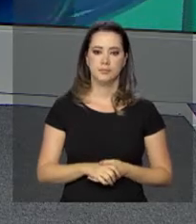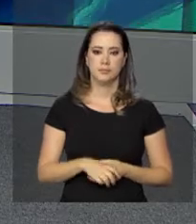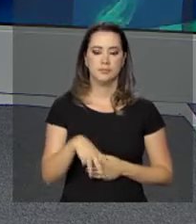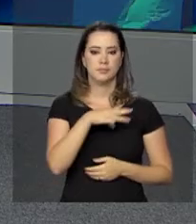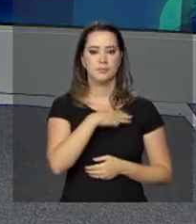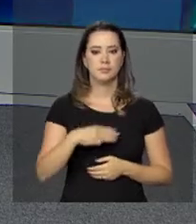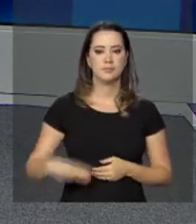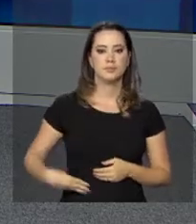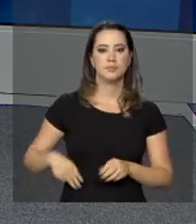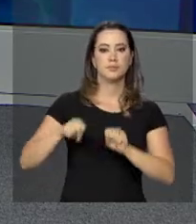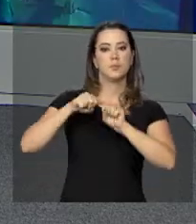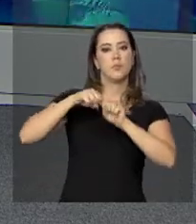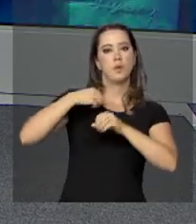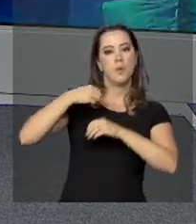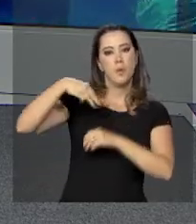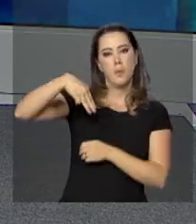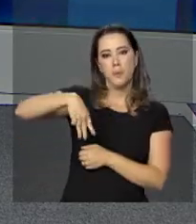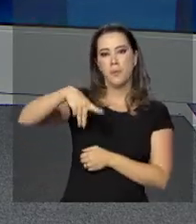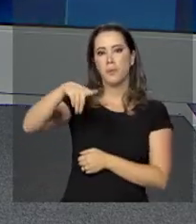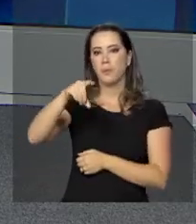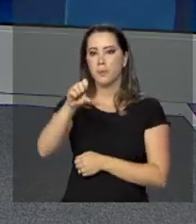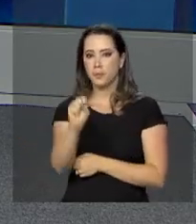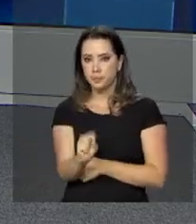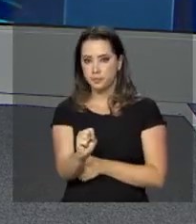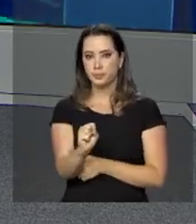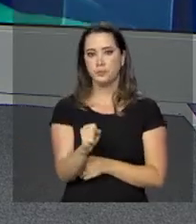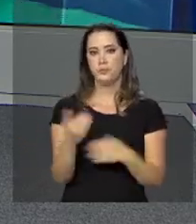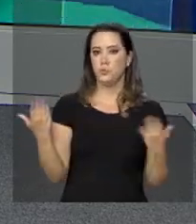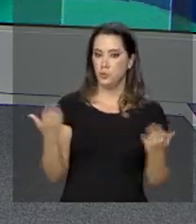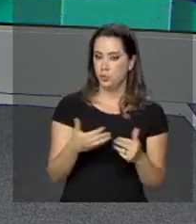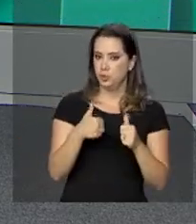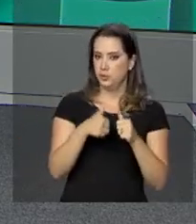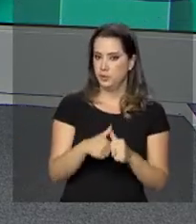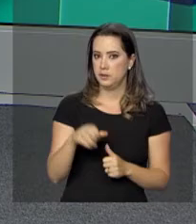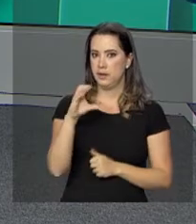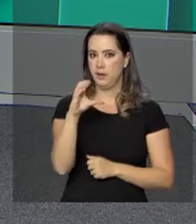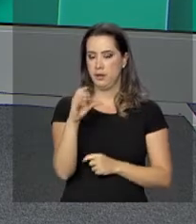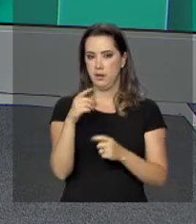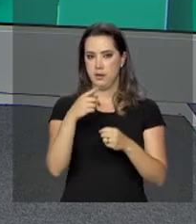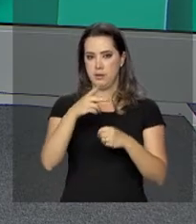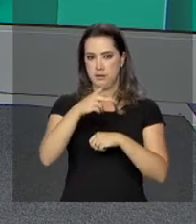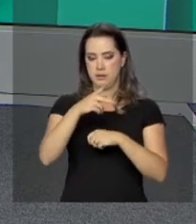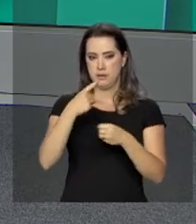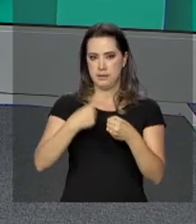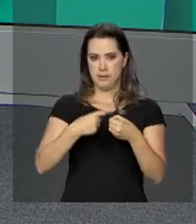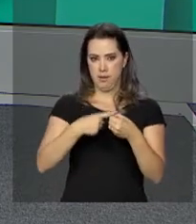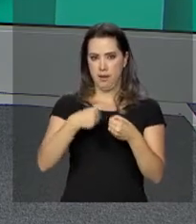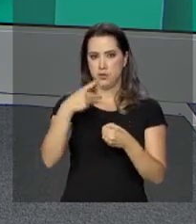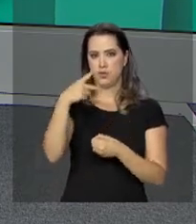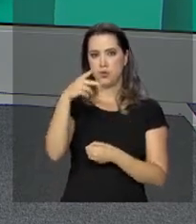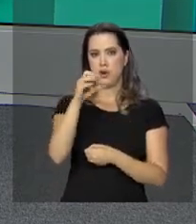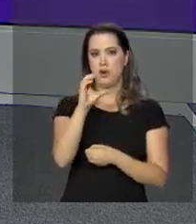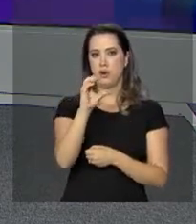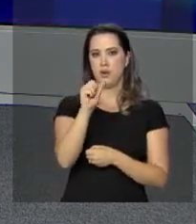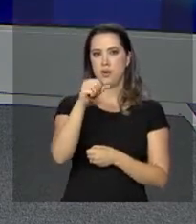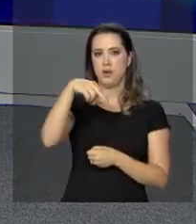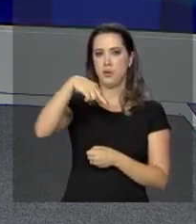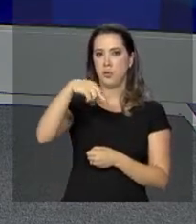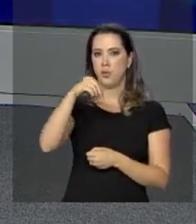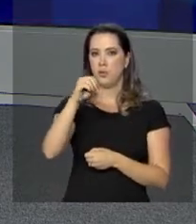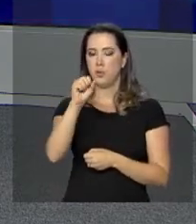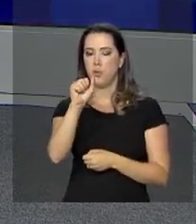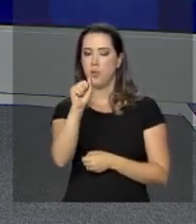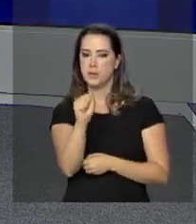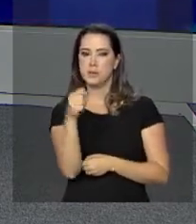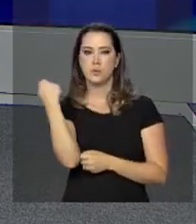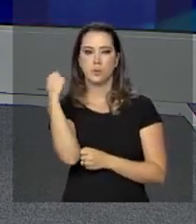O ministro do Desenvolvimento Social, Alberto Beltrame, está hoje em Canoas, no Rio Grande do Sul, onde visitou um abrigo de imigrantes